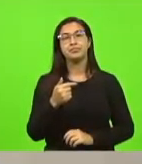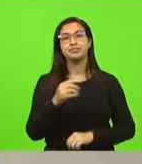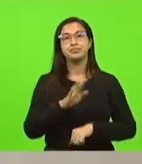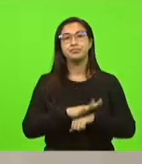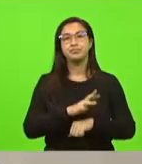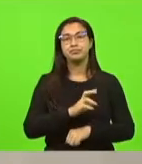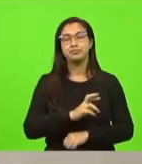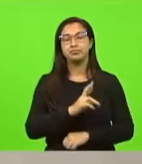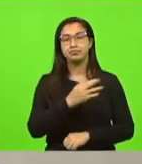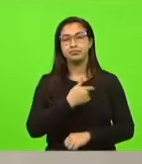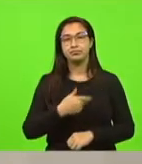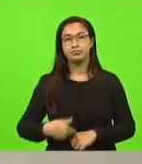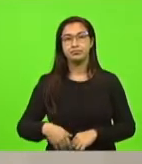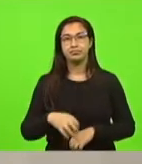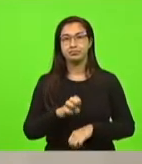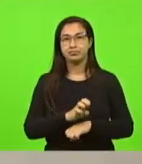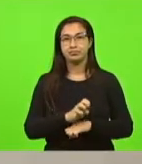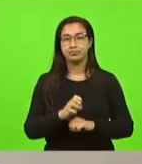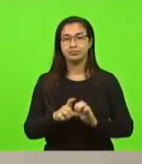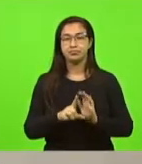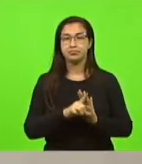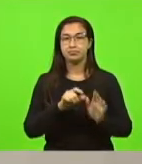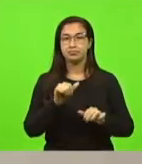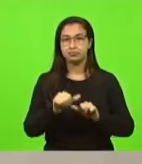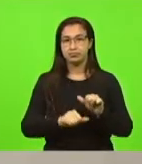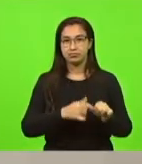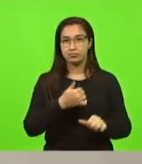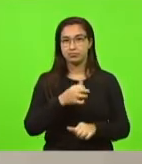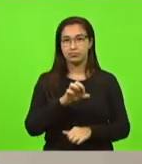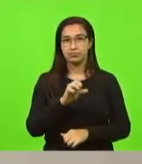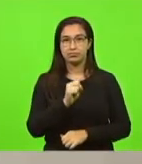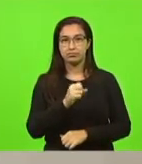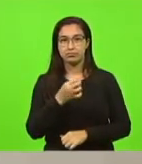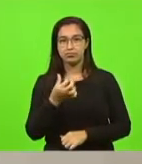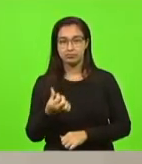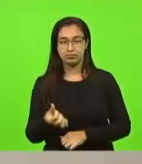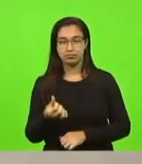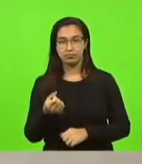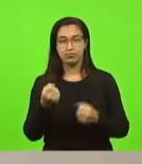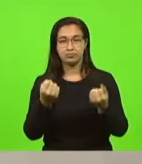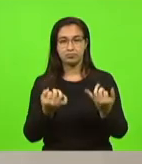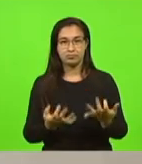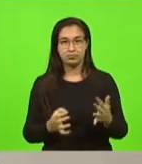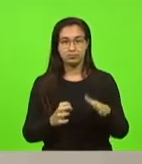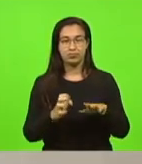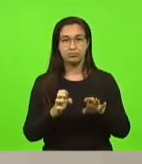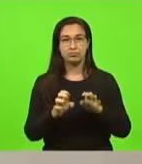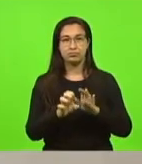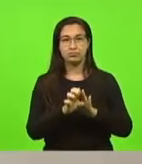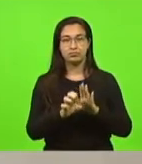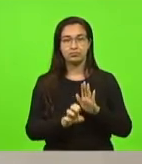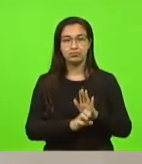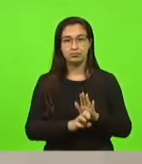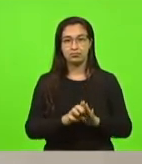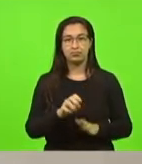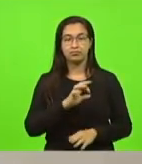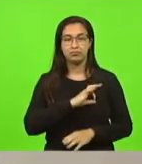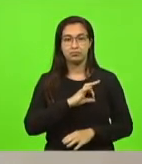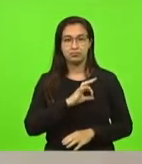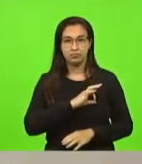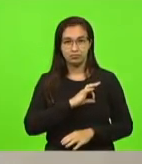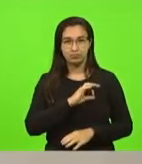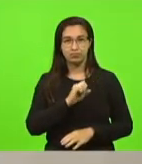altera a lei 6.843 de 1986, que dispõe sobre o Estatuto da Polícia Civil do Estado de Santa Catarina e estabelece outras